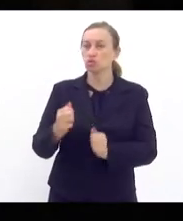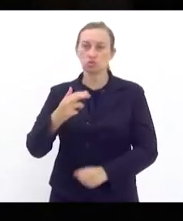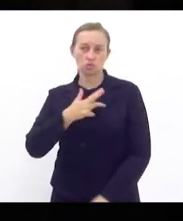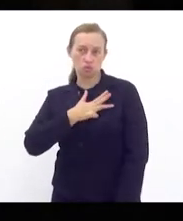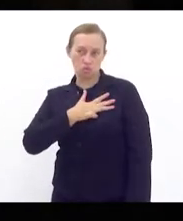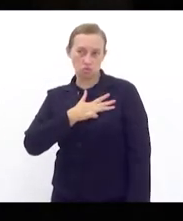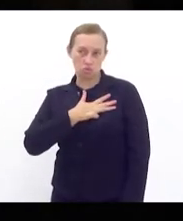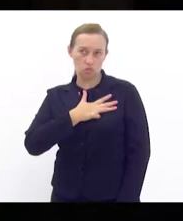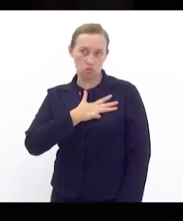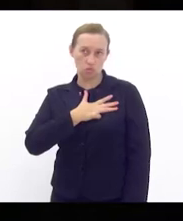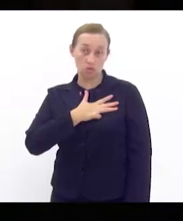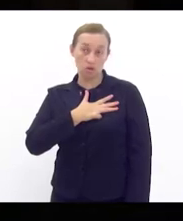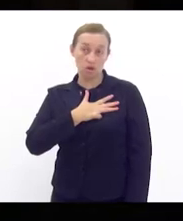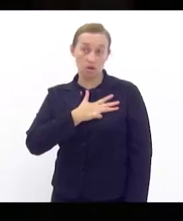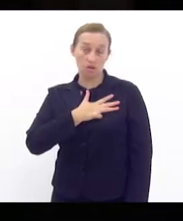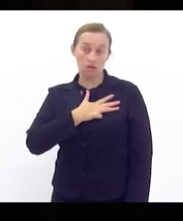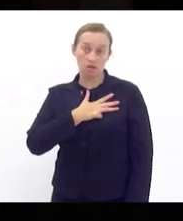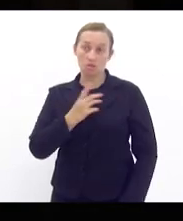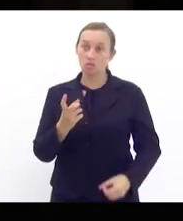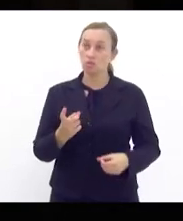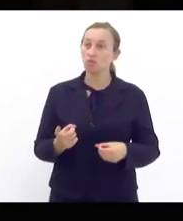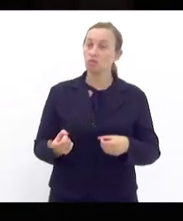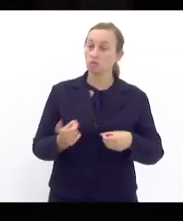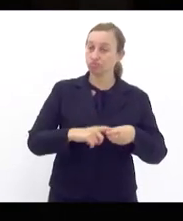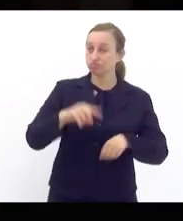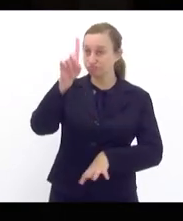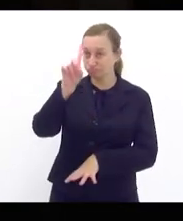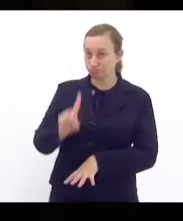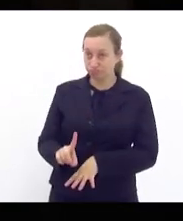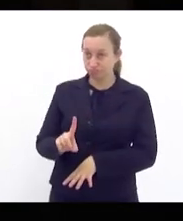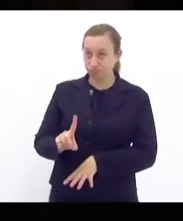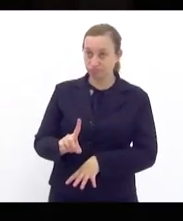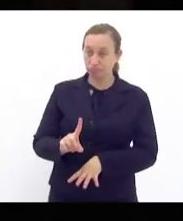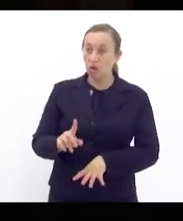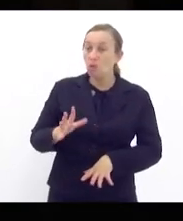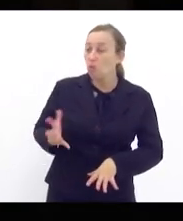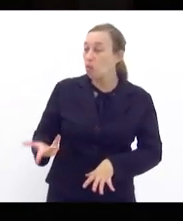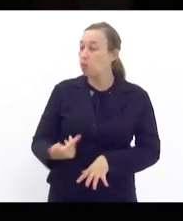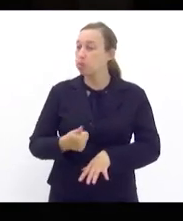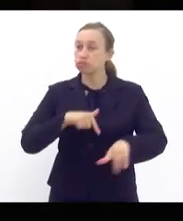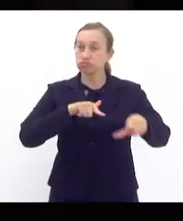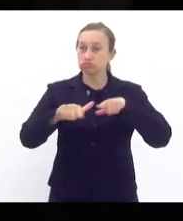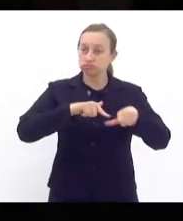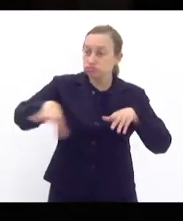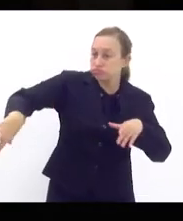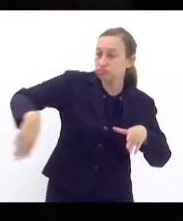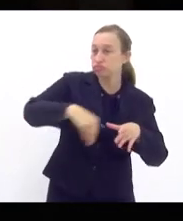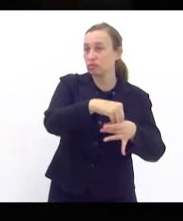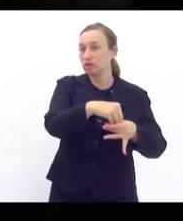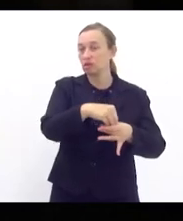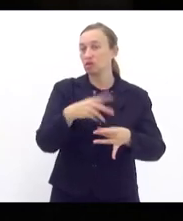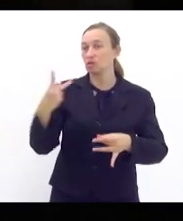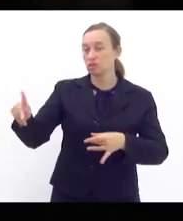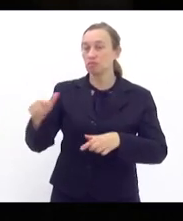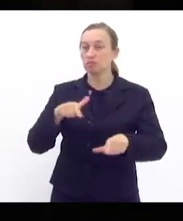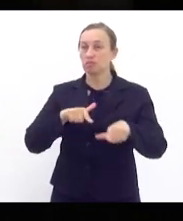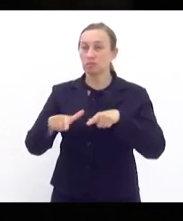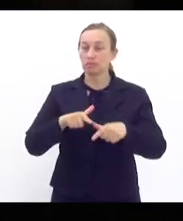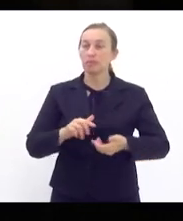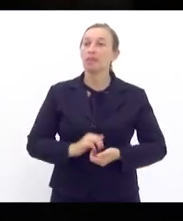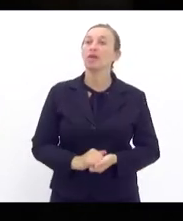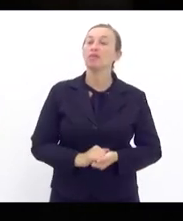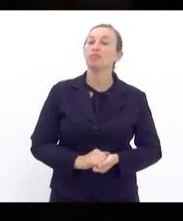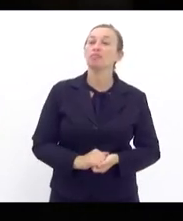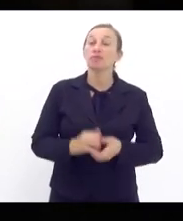Lula para restaurar direitos e condições de trabalho que foram implementadas no seu governo e